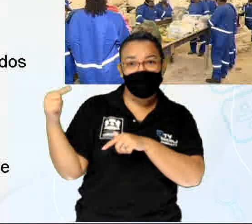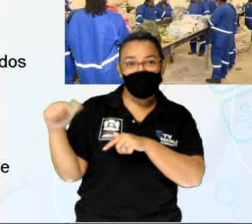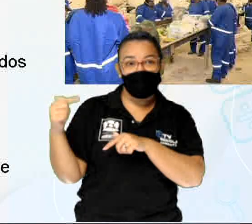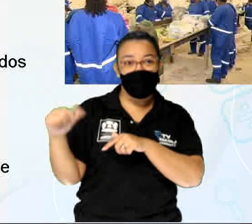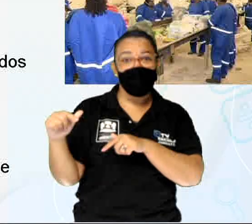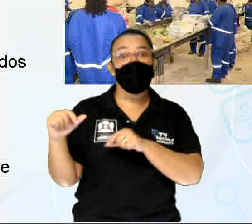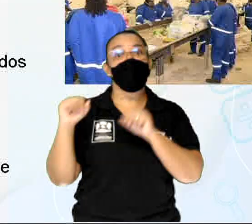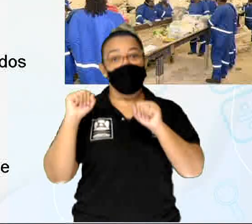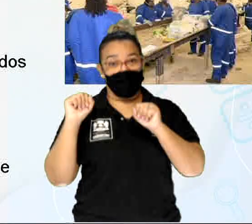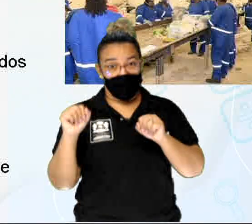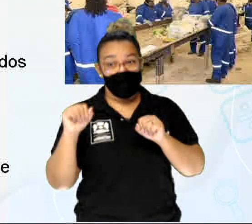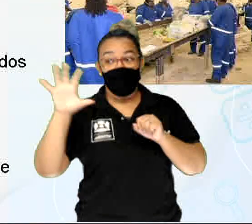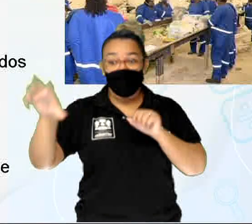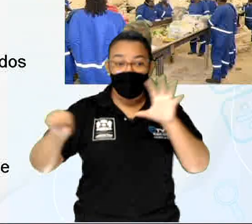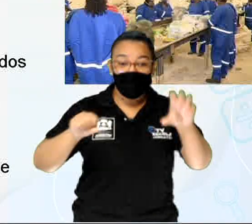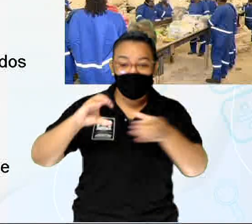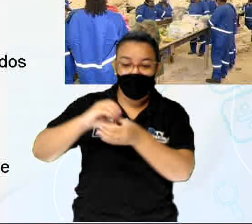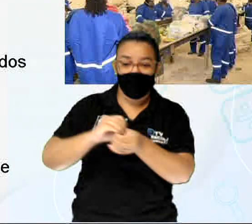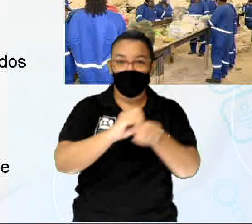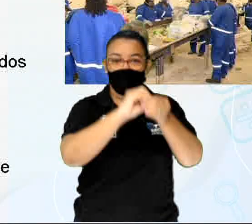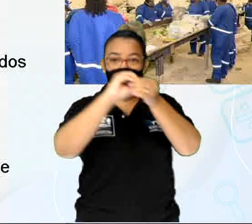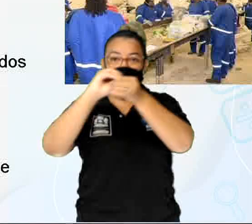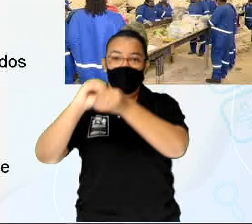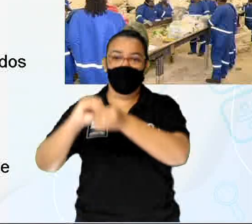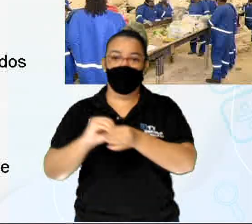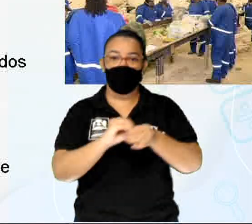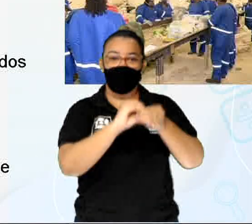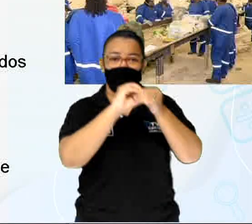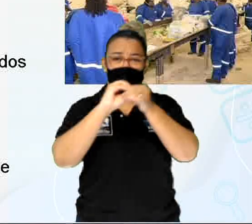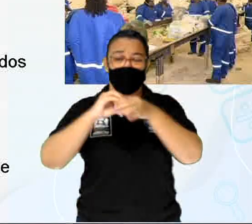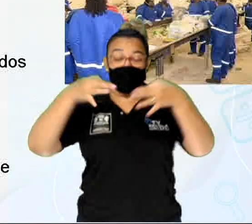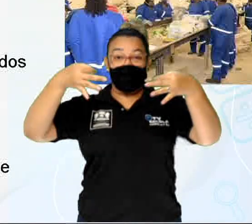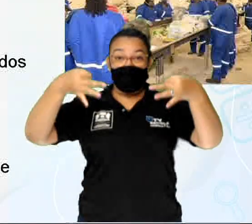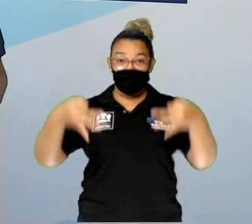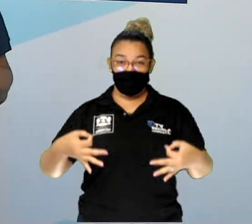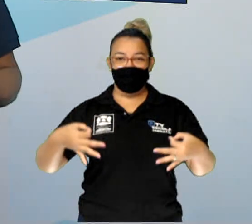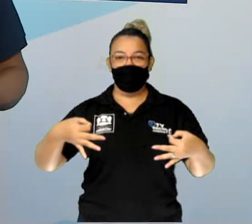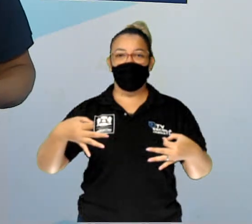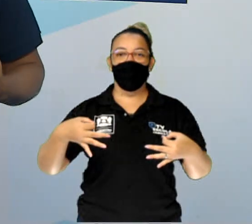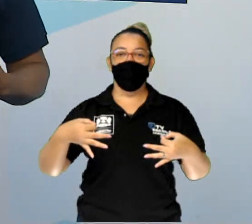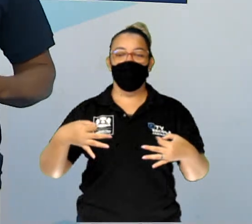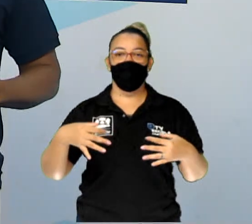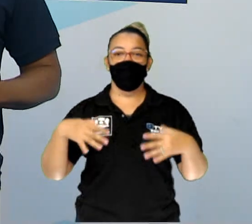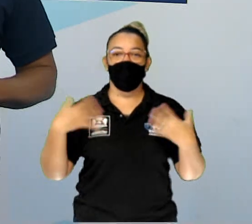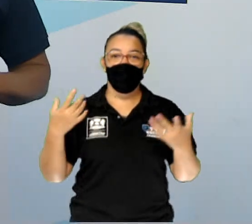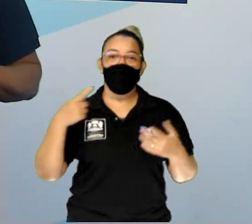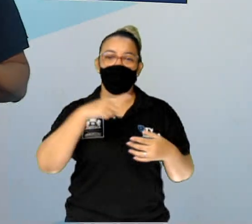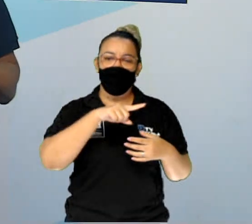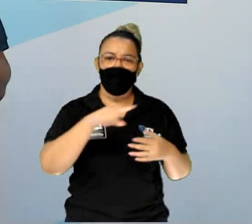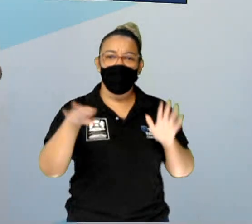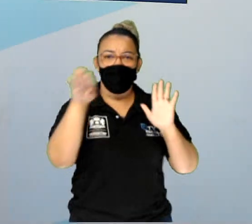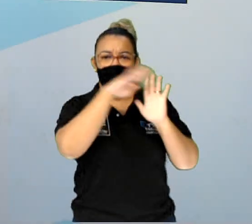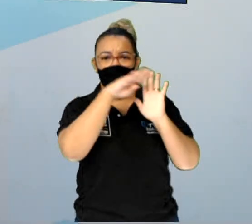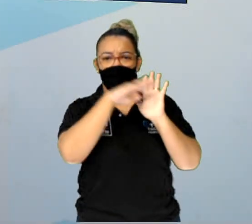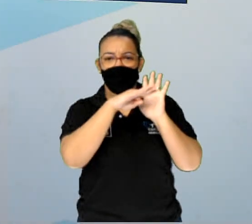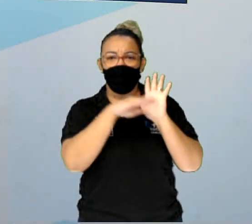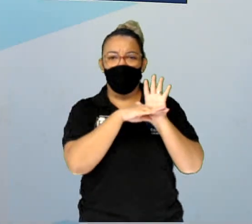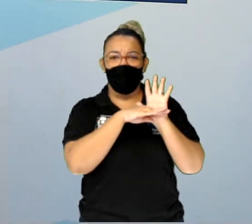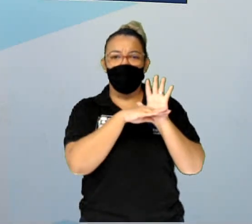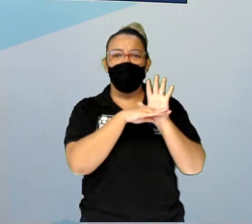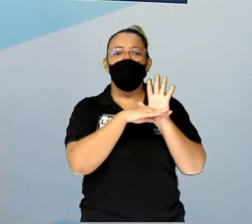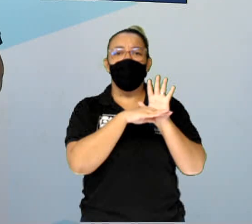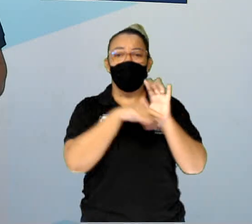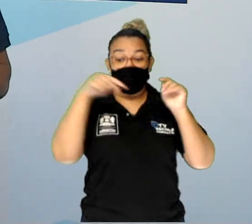catadores, mas de uma forma mais digna. Por isso, através desse programa,